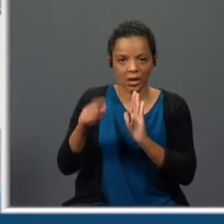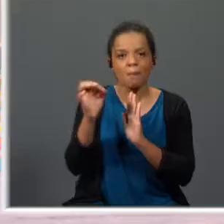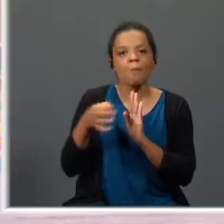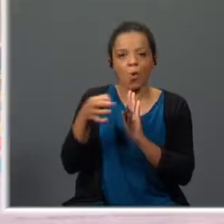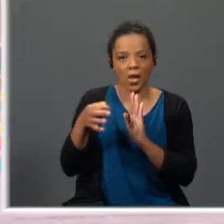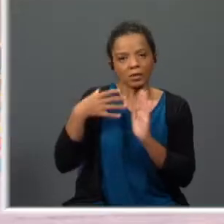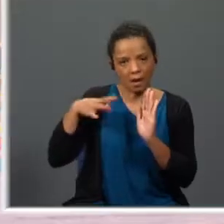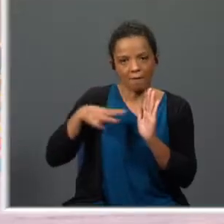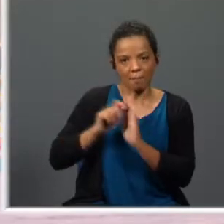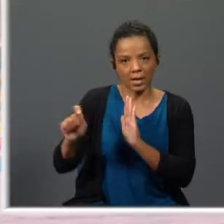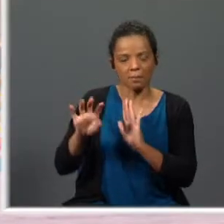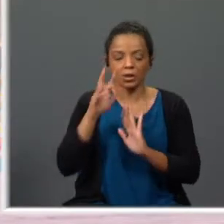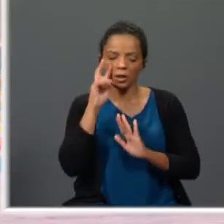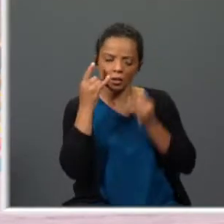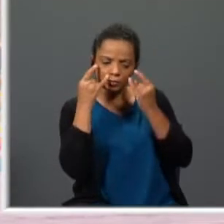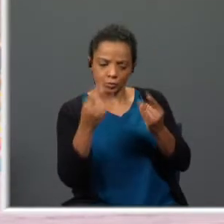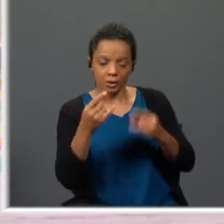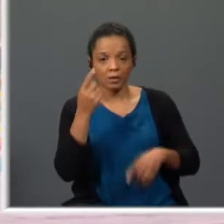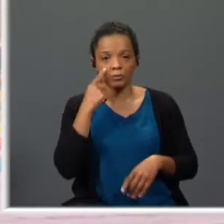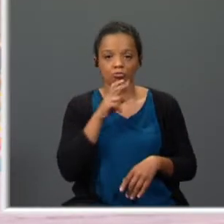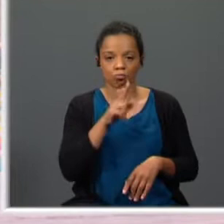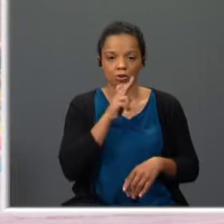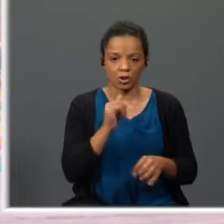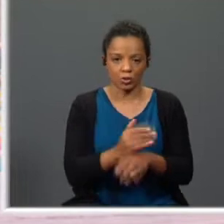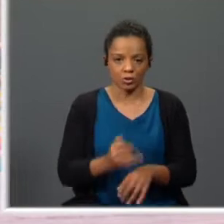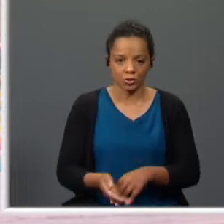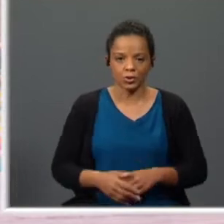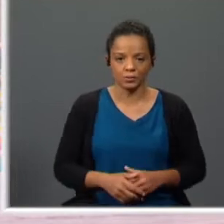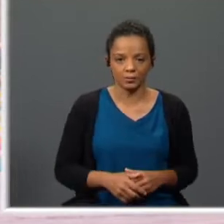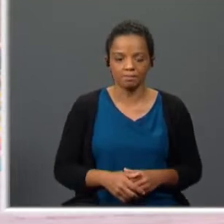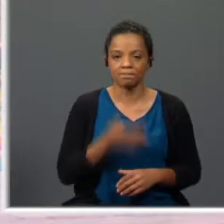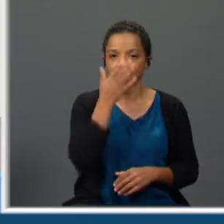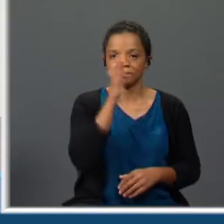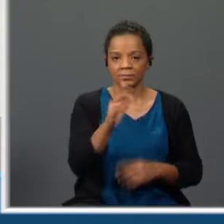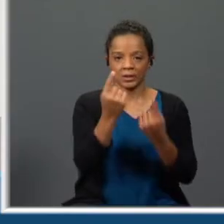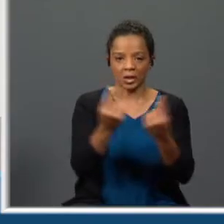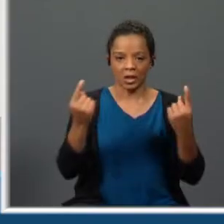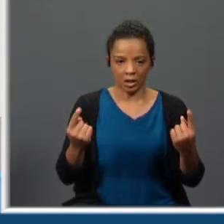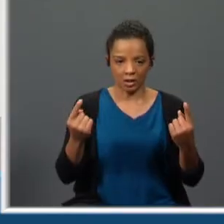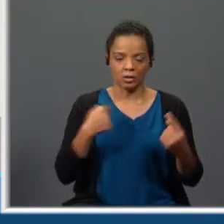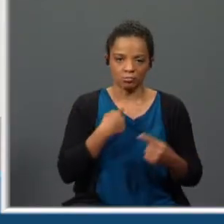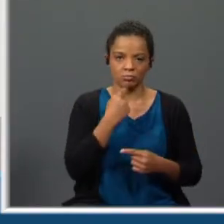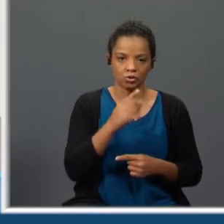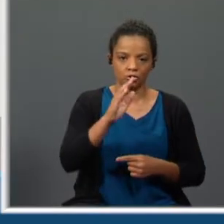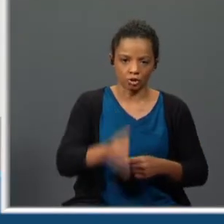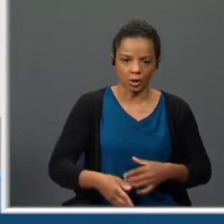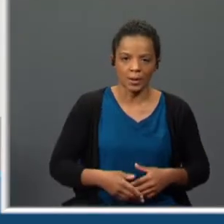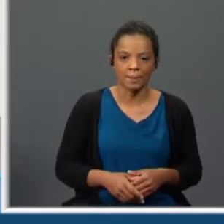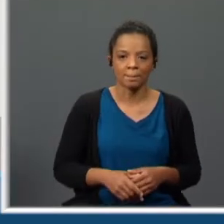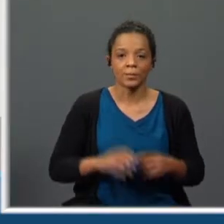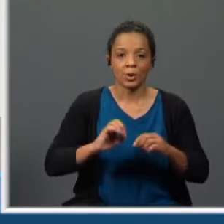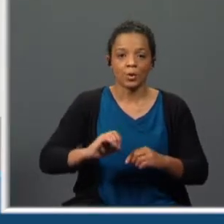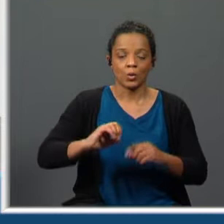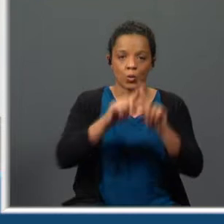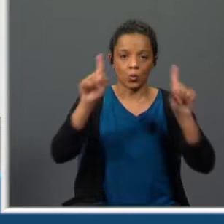Vamos ver, então, a resposta às outras questões. Portanto, as atitudes de cada personagem, eu já as referi. No